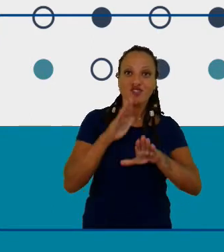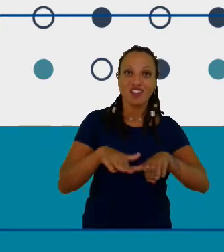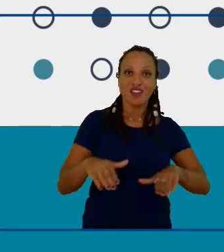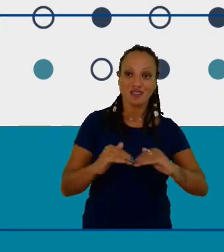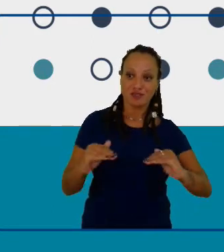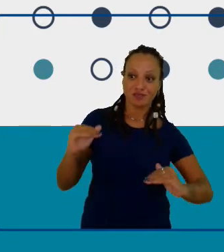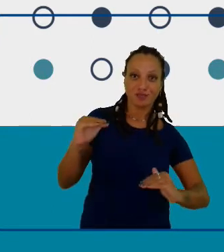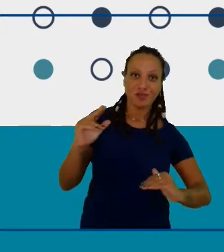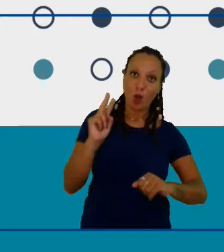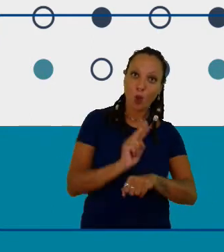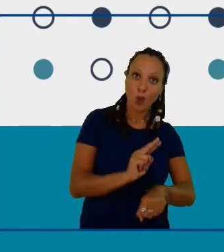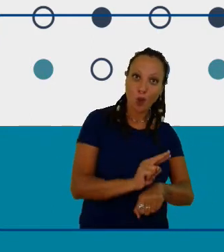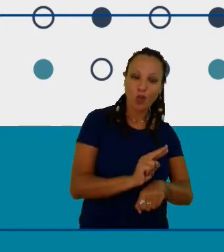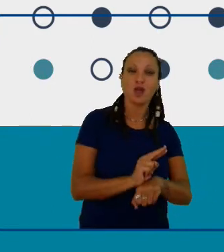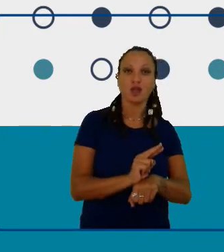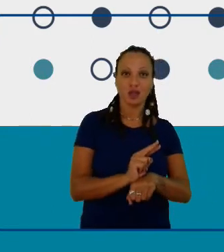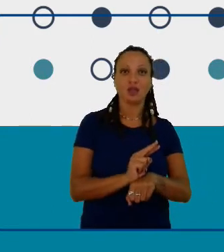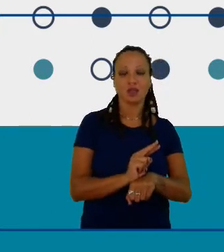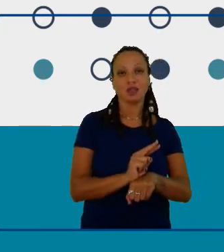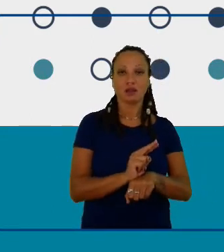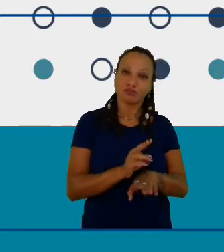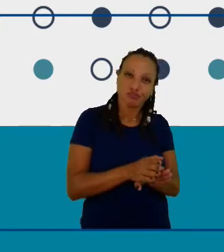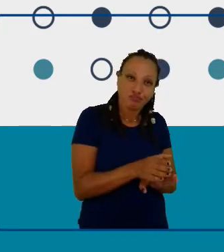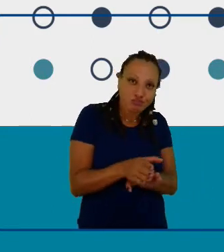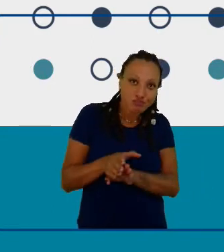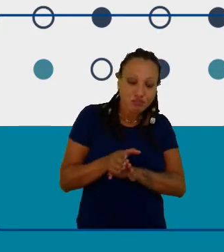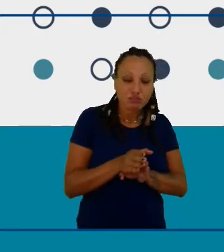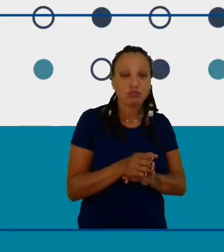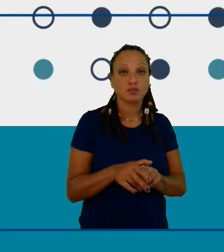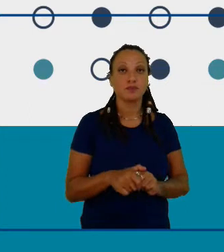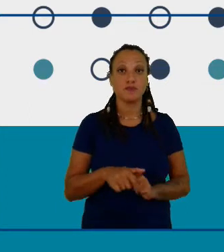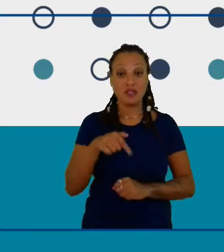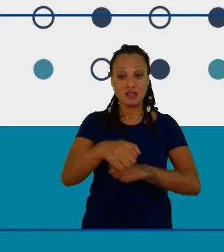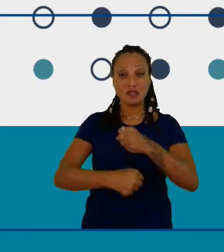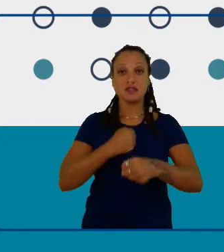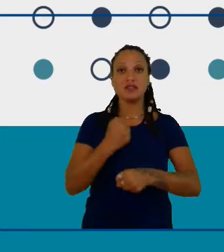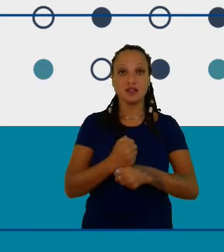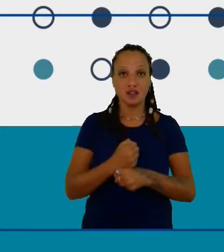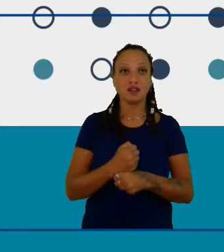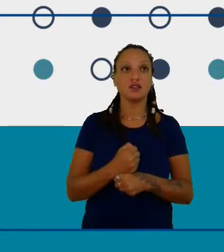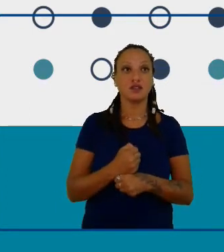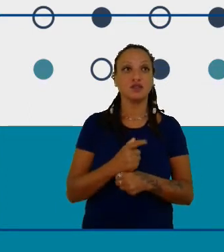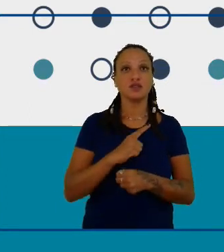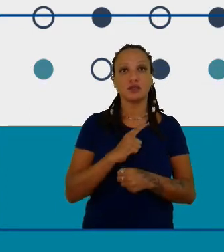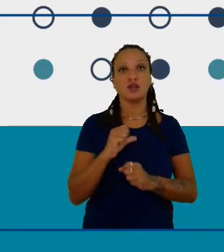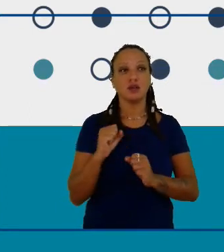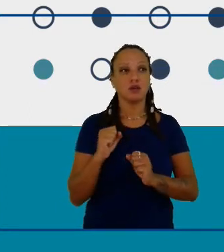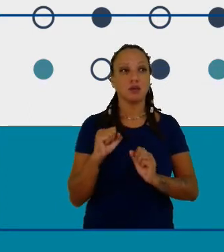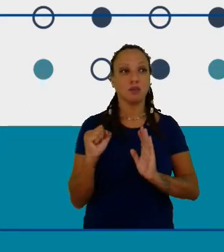que estamos começando este ano que seria um reconhecimento do STEM Club